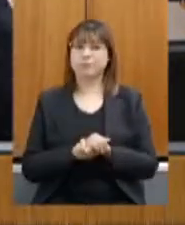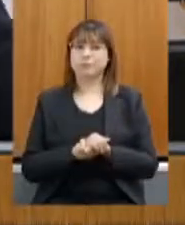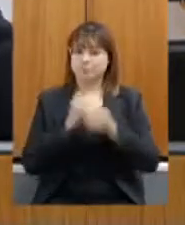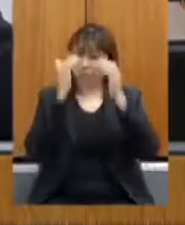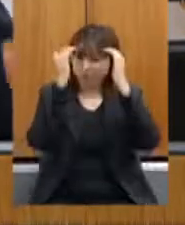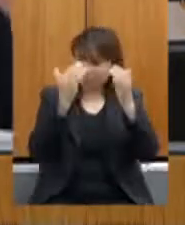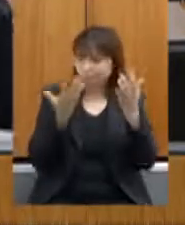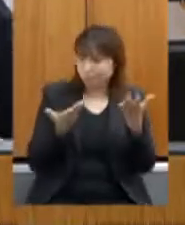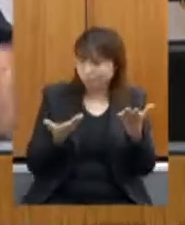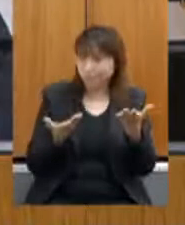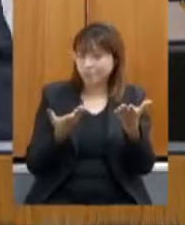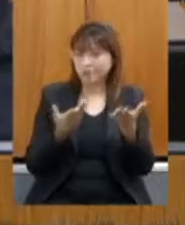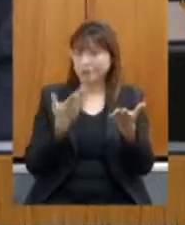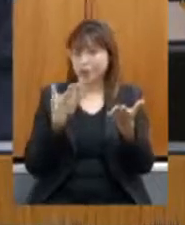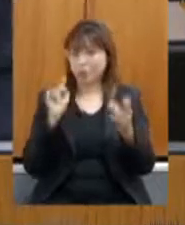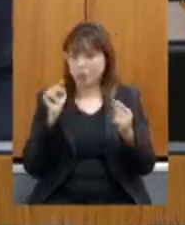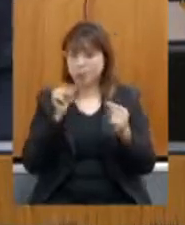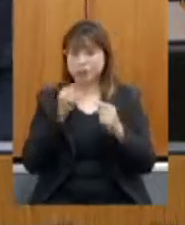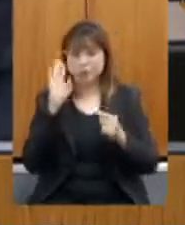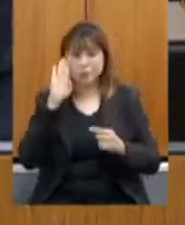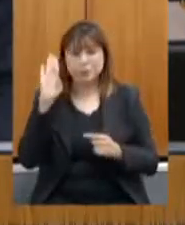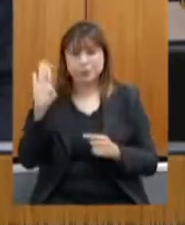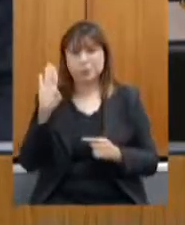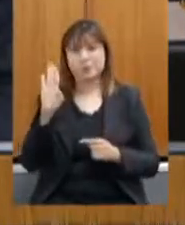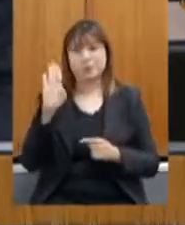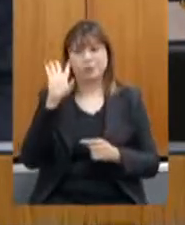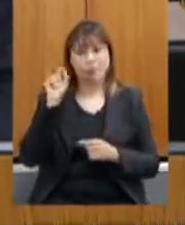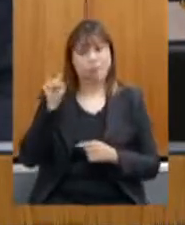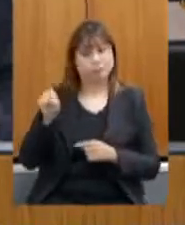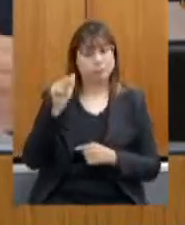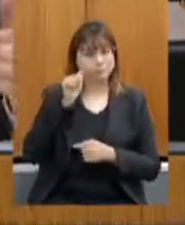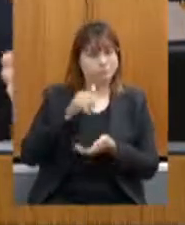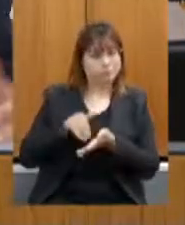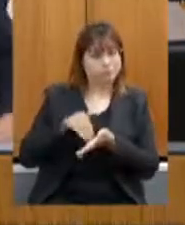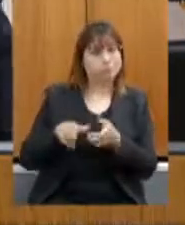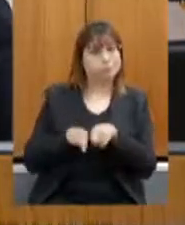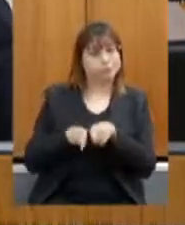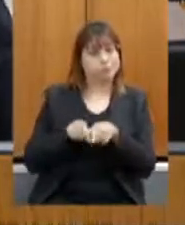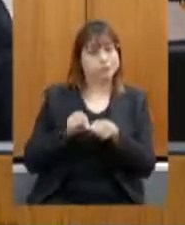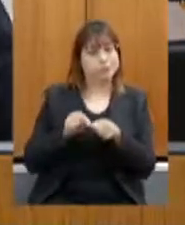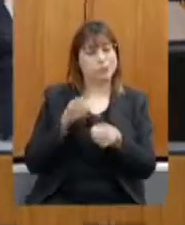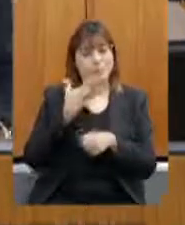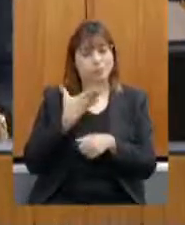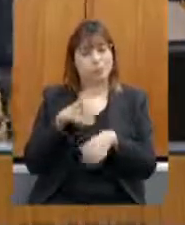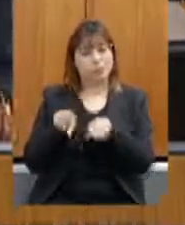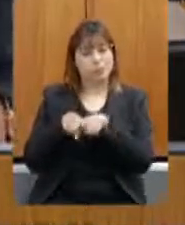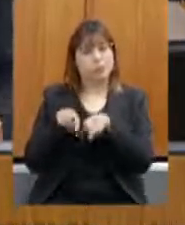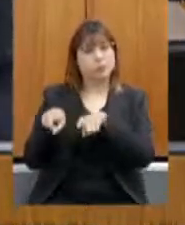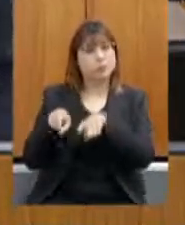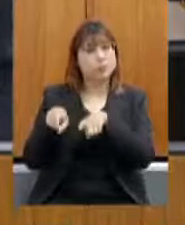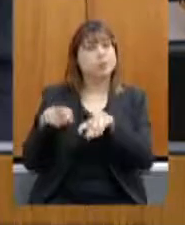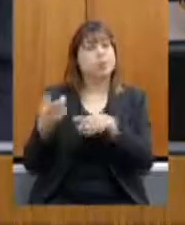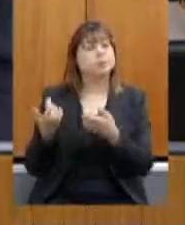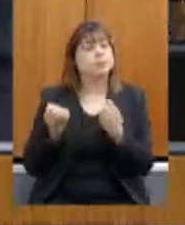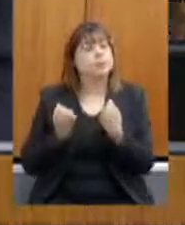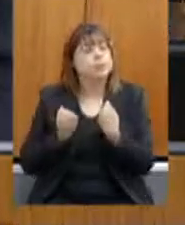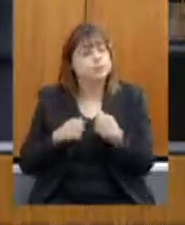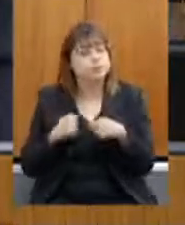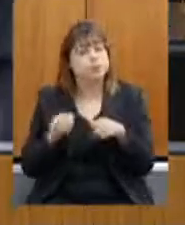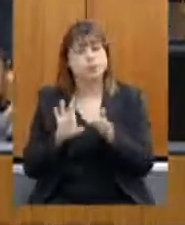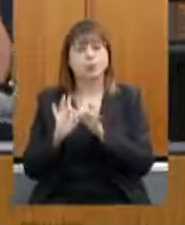primordiais e que eu acredito secretária que a senhora tem feito isso muito bem e o agro precisa estar unido nesse objetivo